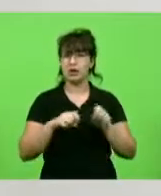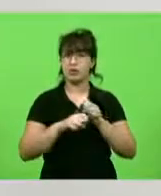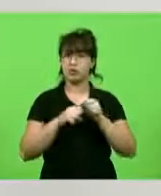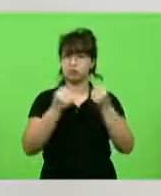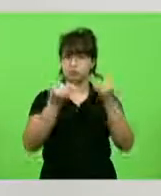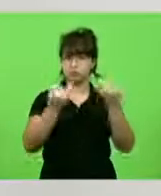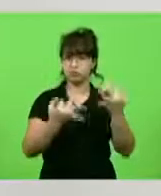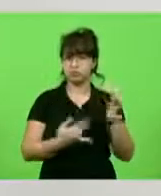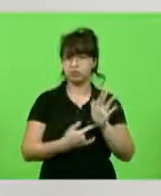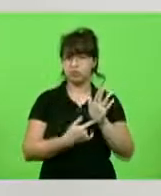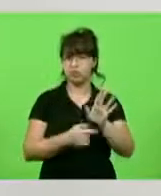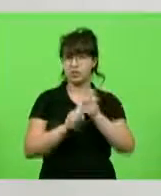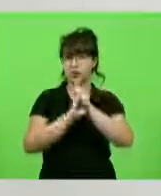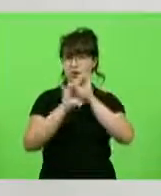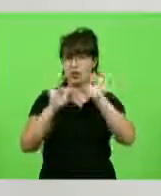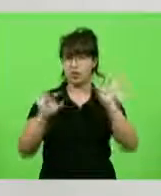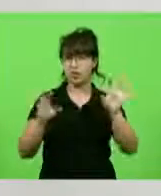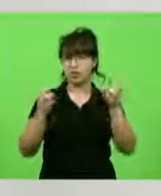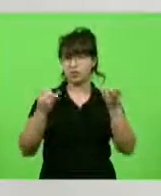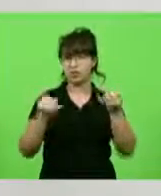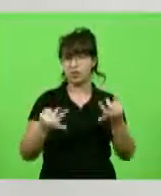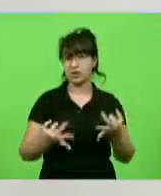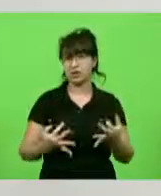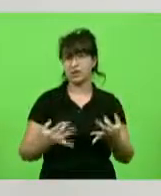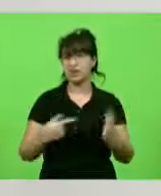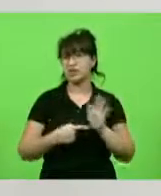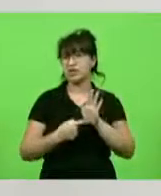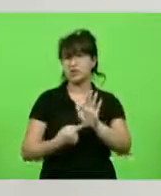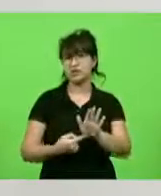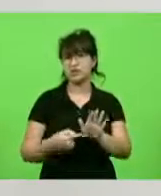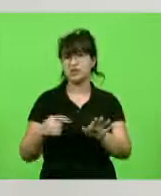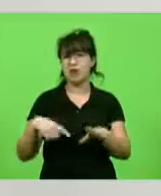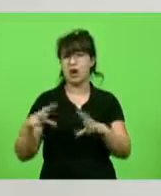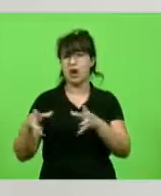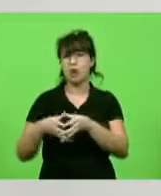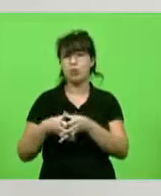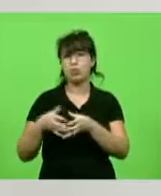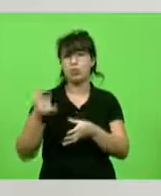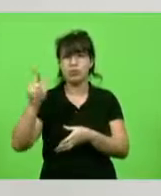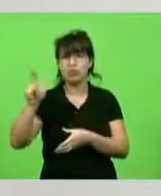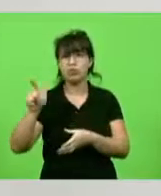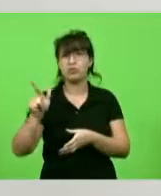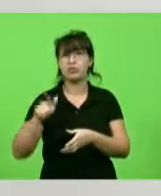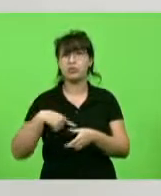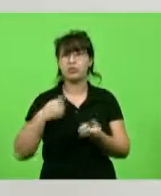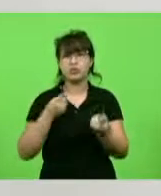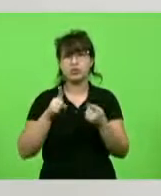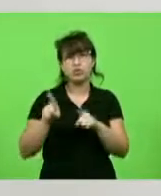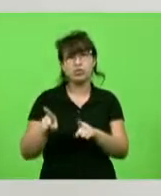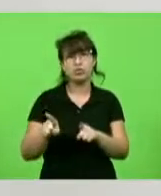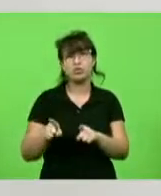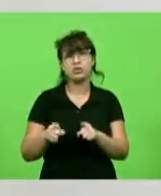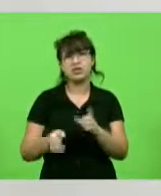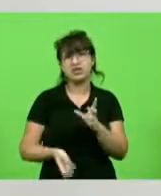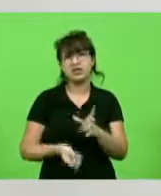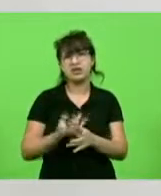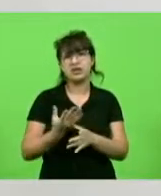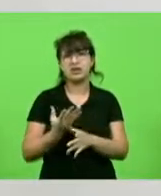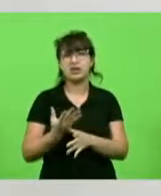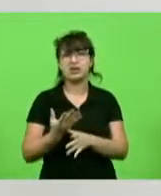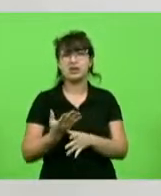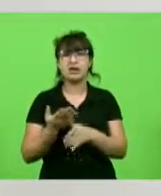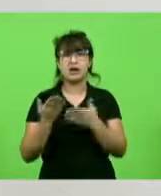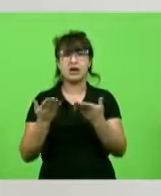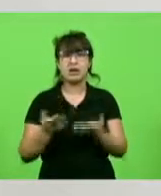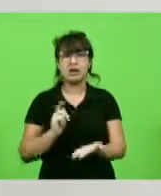claro, que esse negócio de indicação é do outro time lá, daquele time que a gente tanto combate, de se criar cargos, ter cabos eleitorais